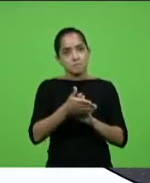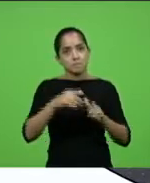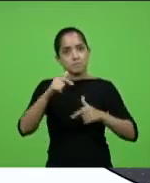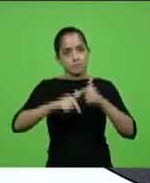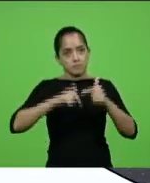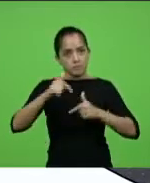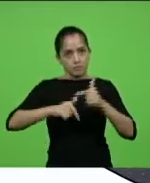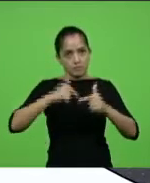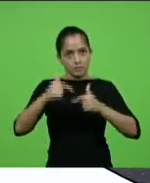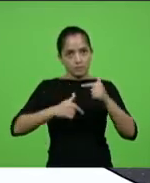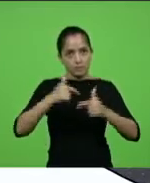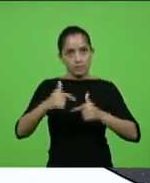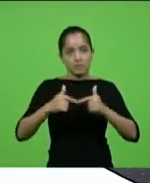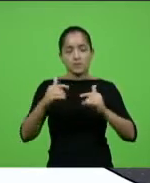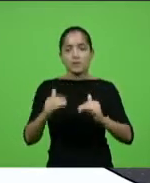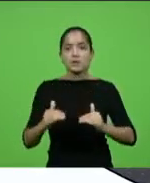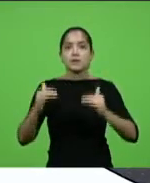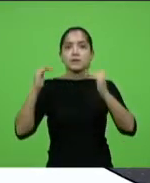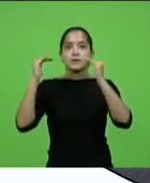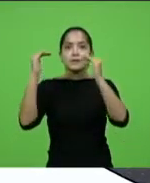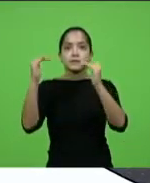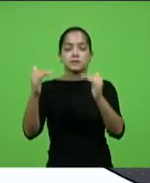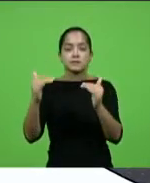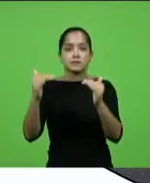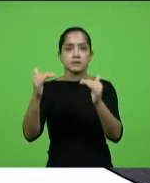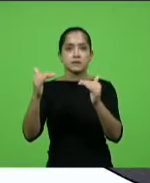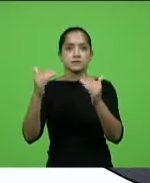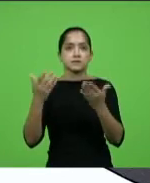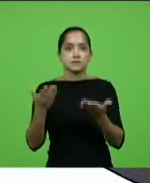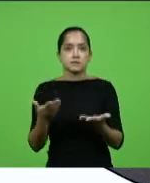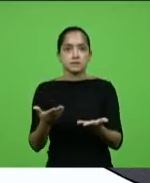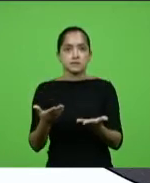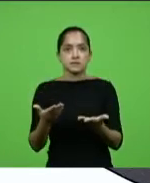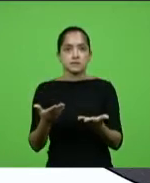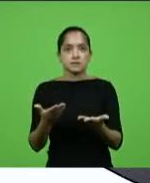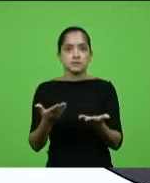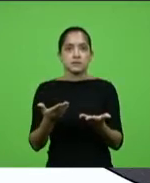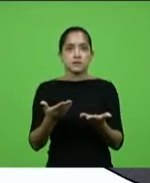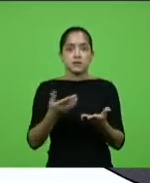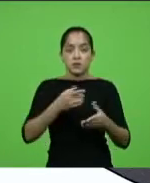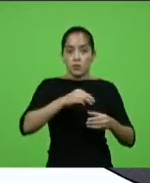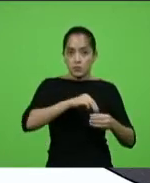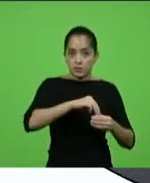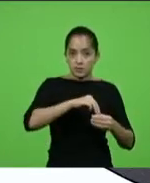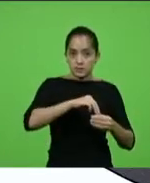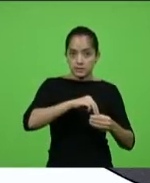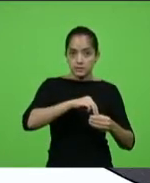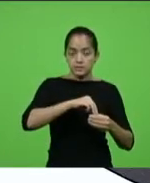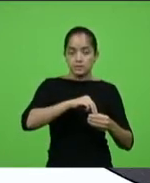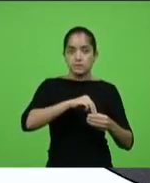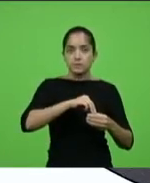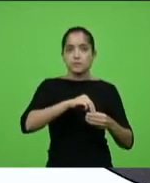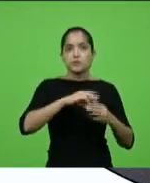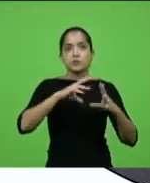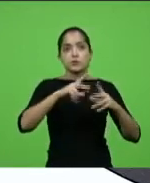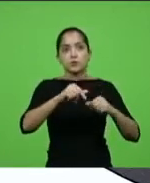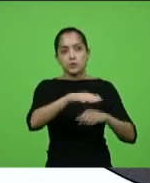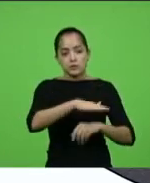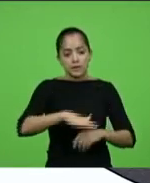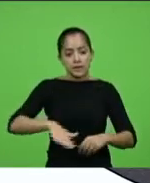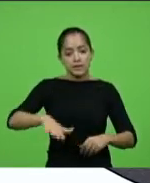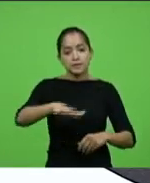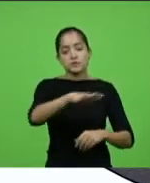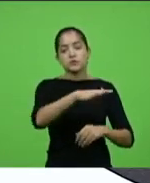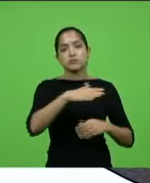que faz, engrandece muito o município de Ibirama e toda a região tem o